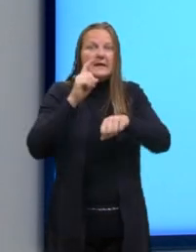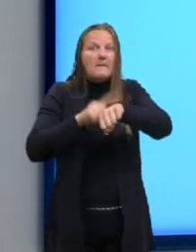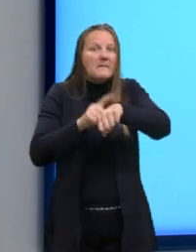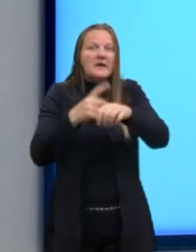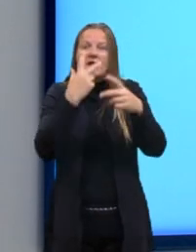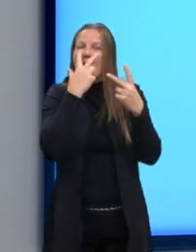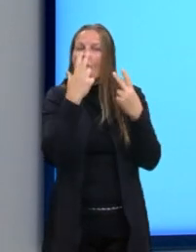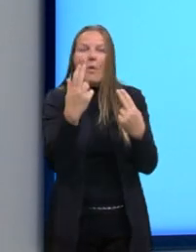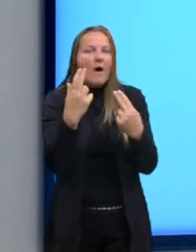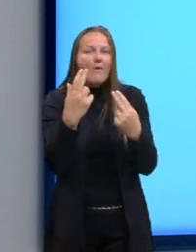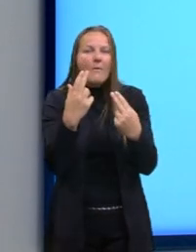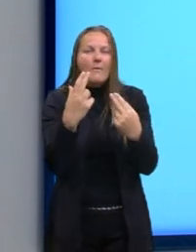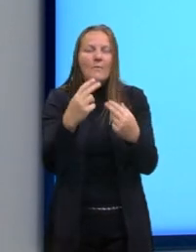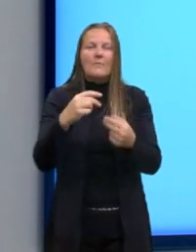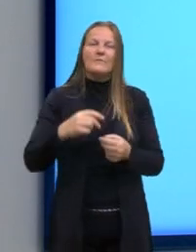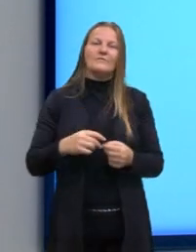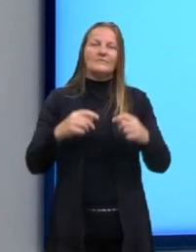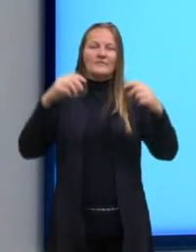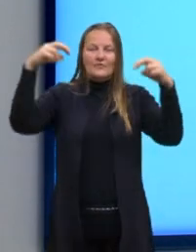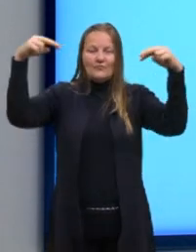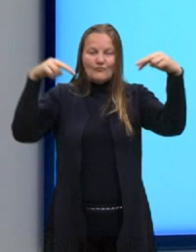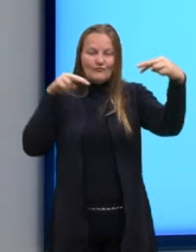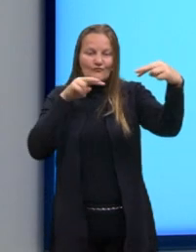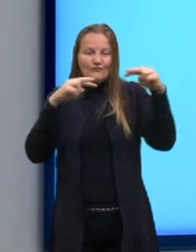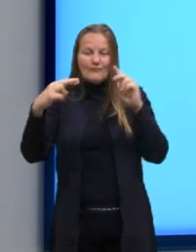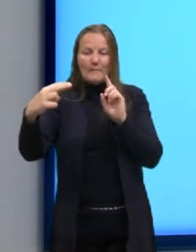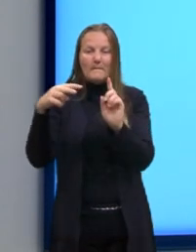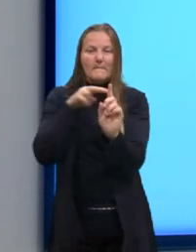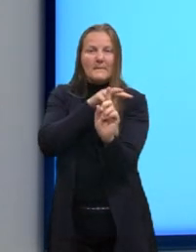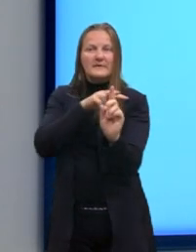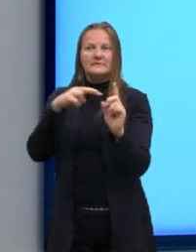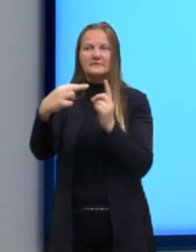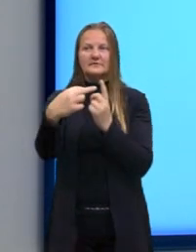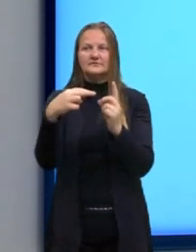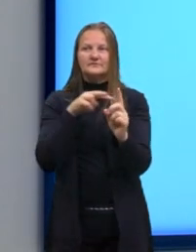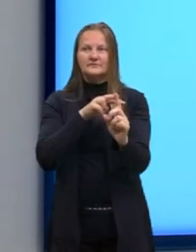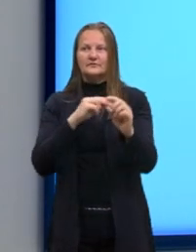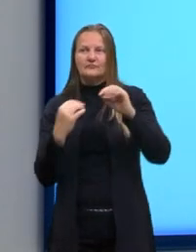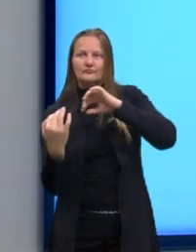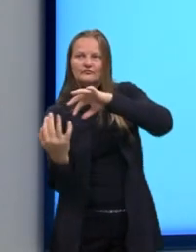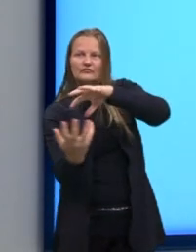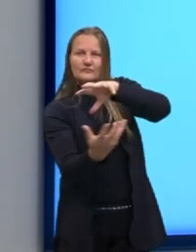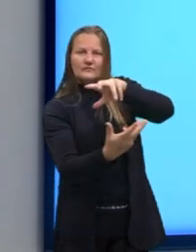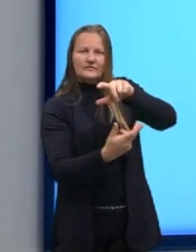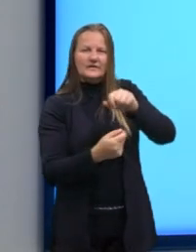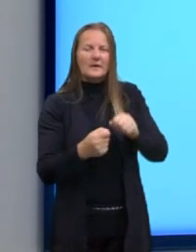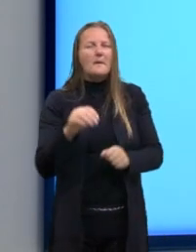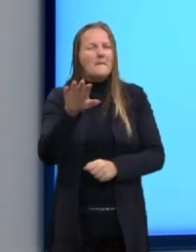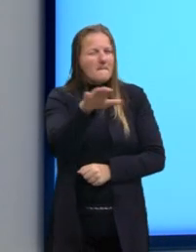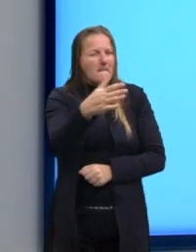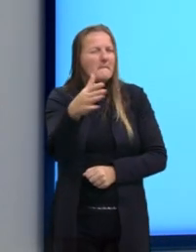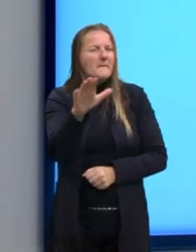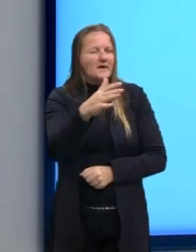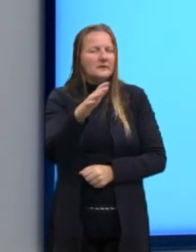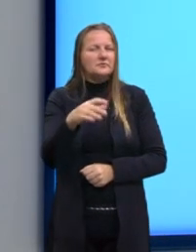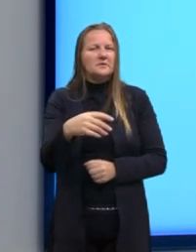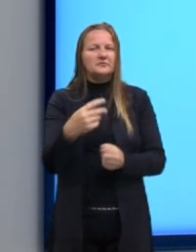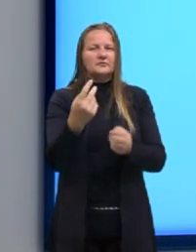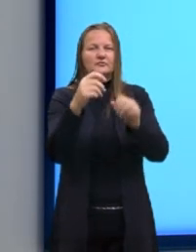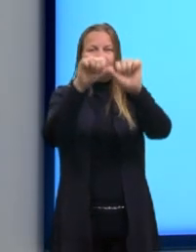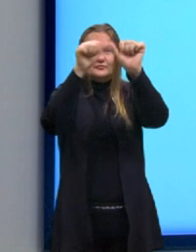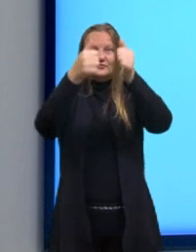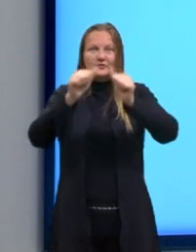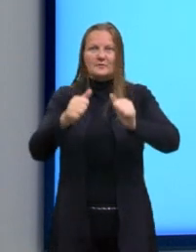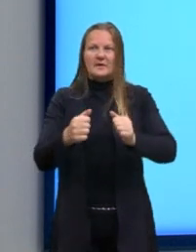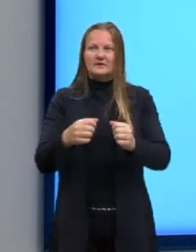um mesmo ponto lá no nosso planeta Terra. Aqui eu trouxe a imagem, então, que representa, né, nós